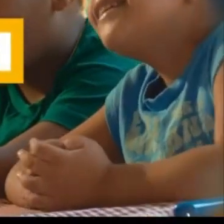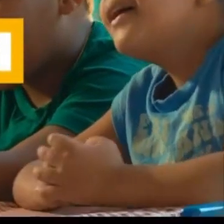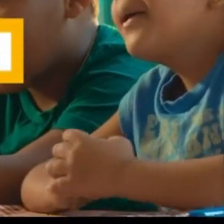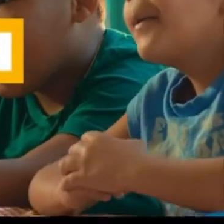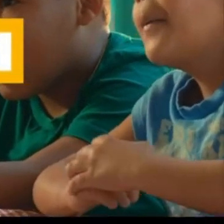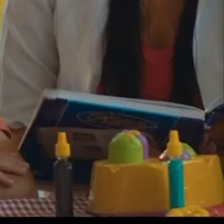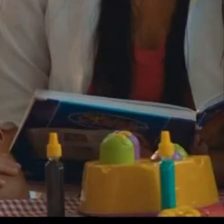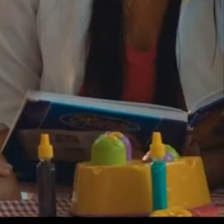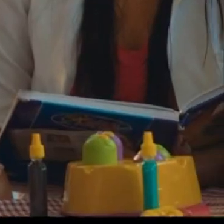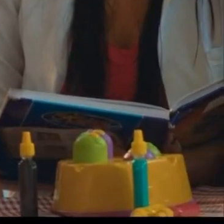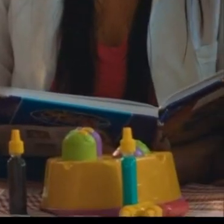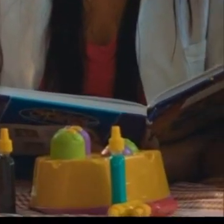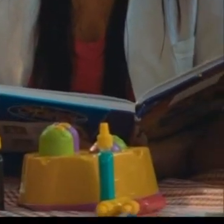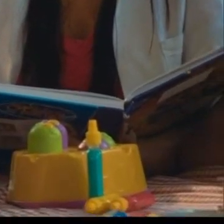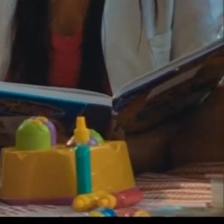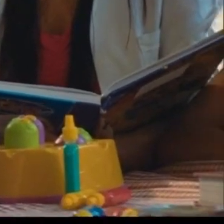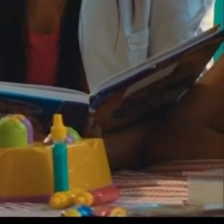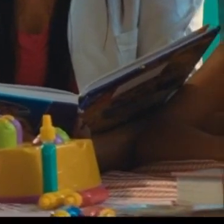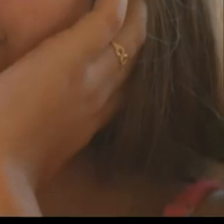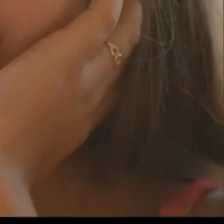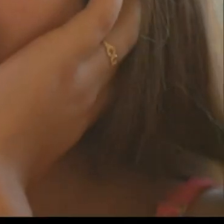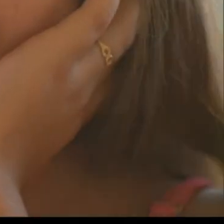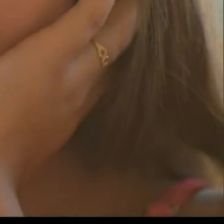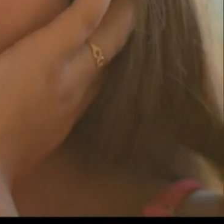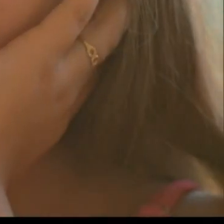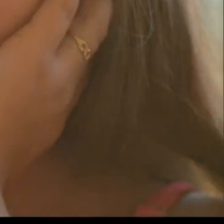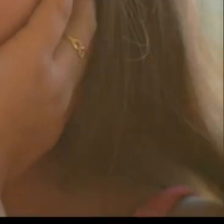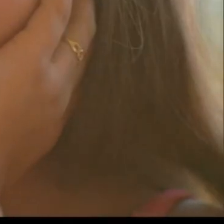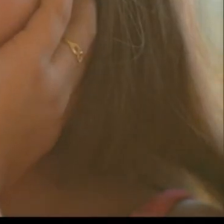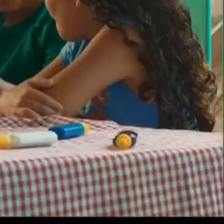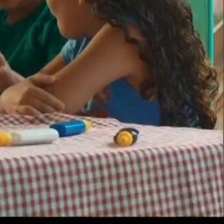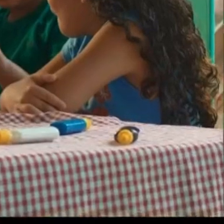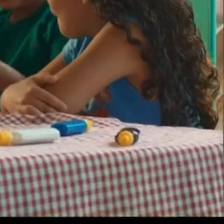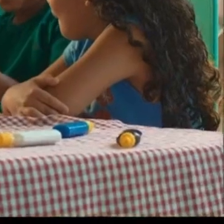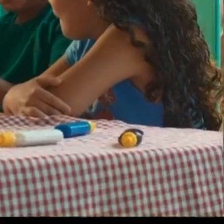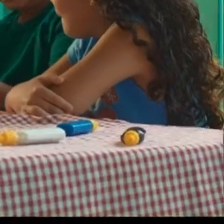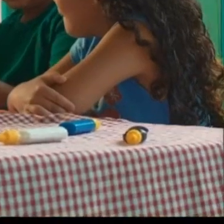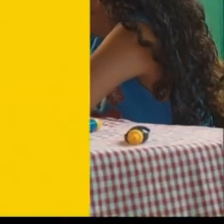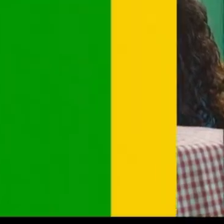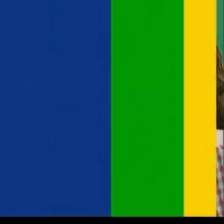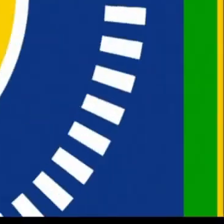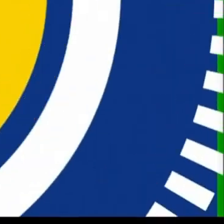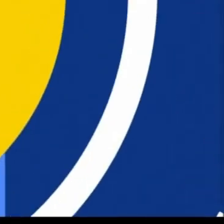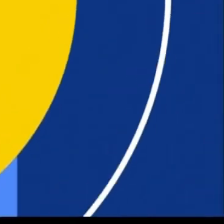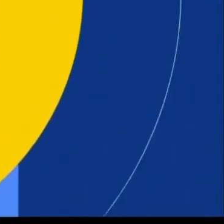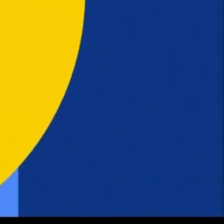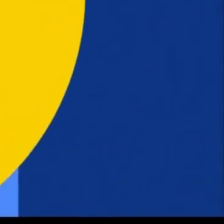Criança Perto de Casa, vamos aumentar a oferta de creche em parceria com os municípios.